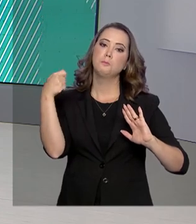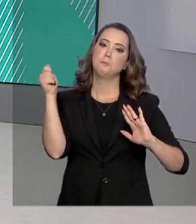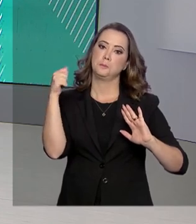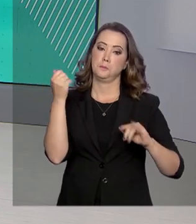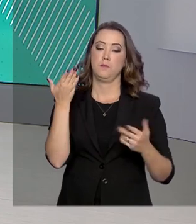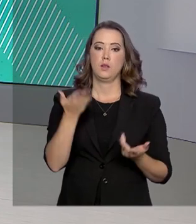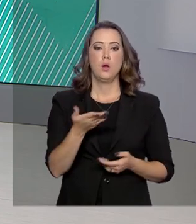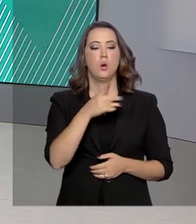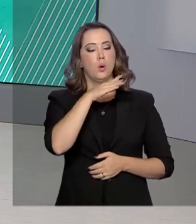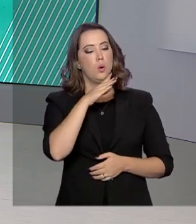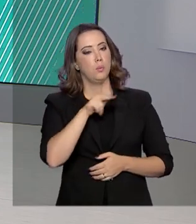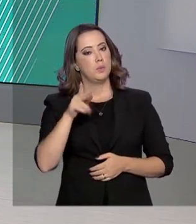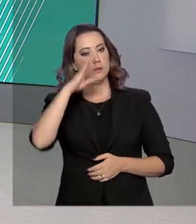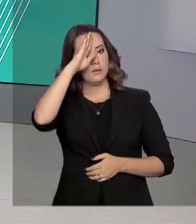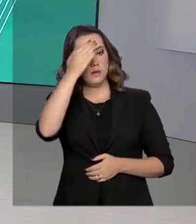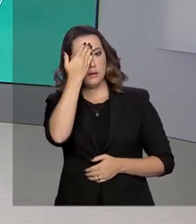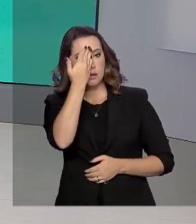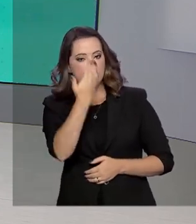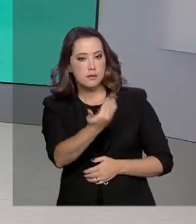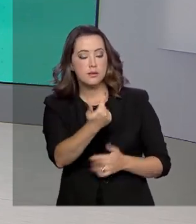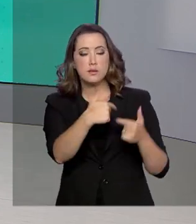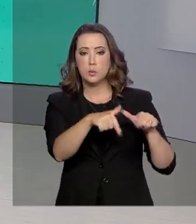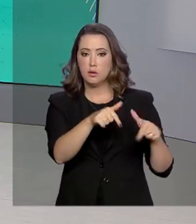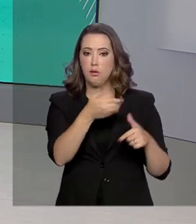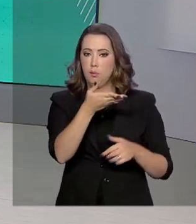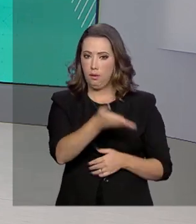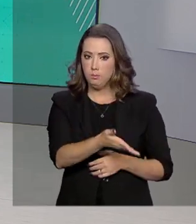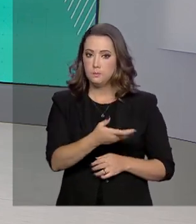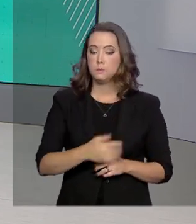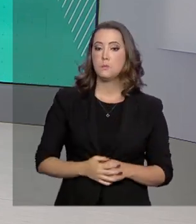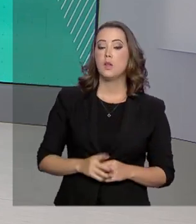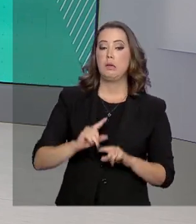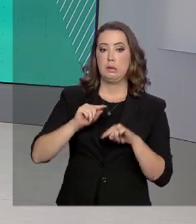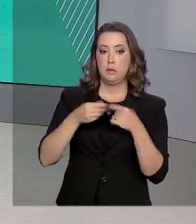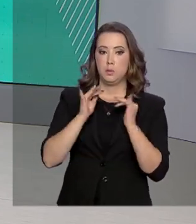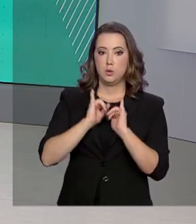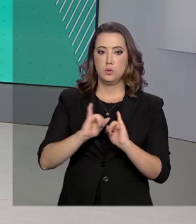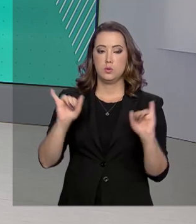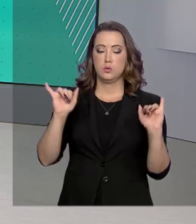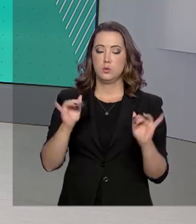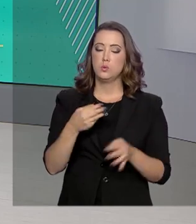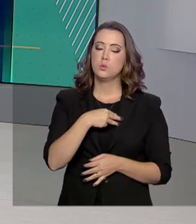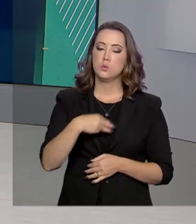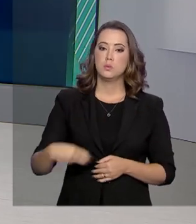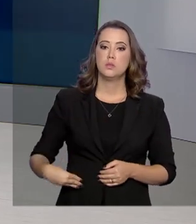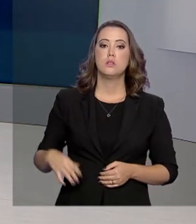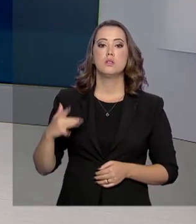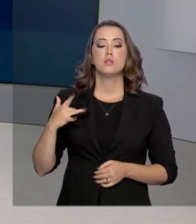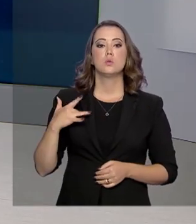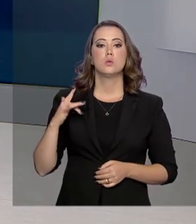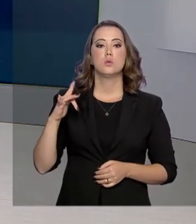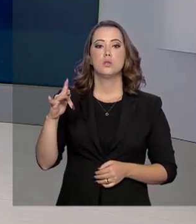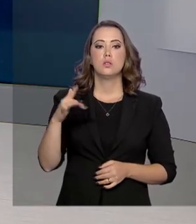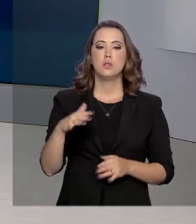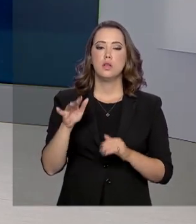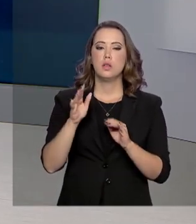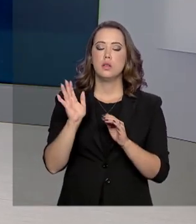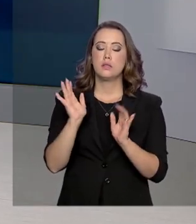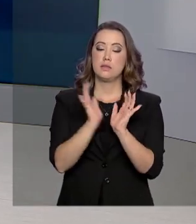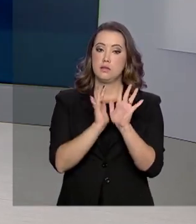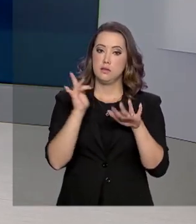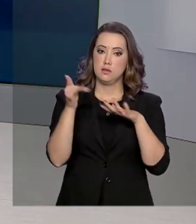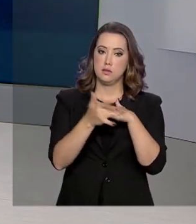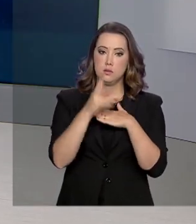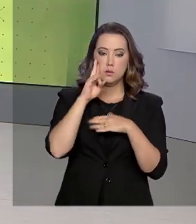de Osmar Terra à frente da pasta. E logo após o anúncio da mudança, o ministro Onyx Lorenzoni publicou um vídeo nas redes